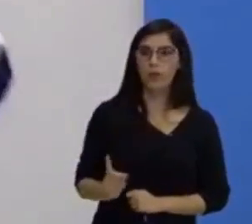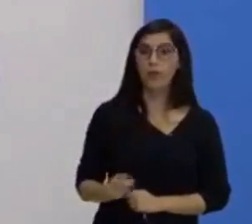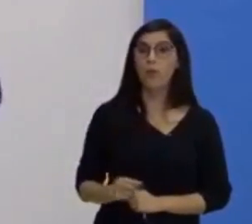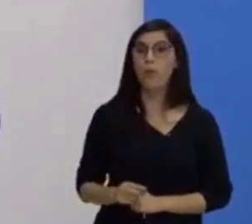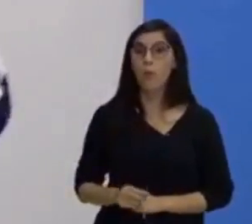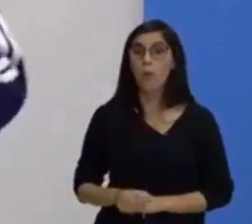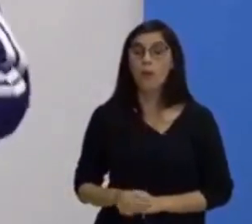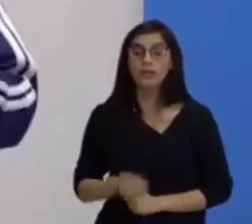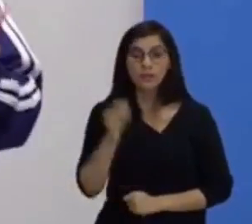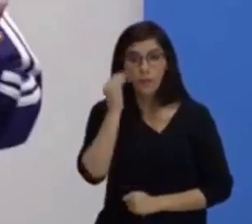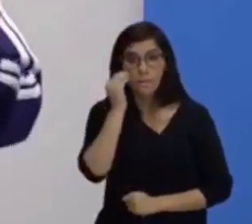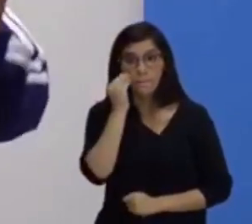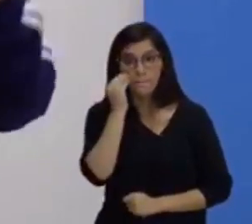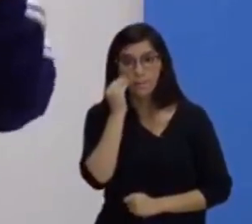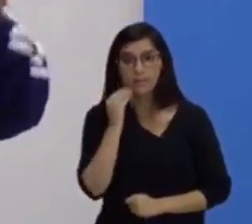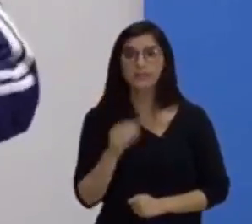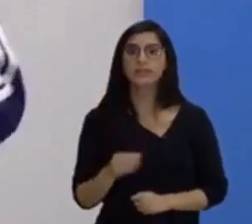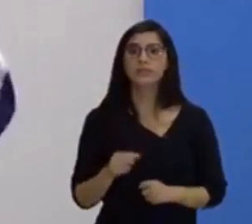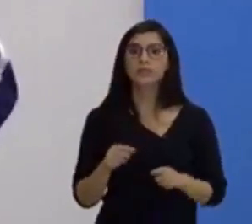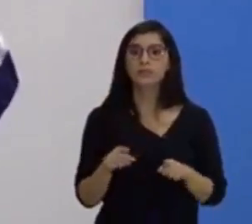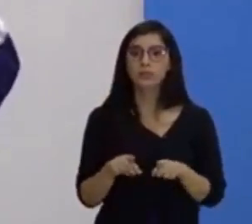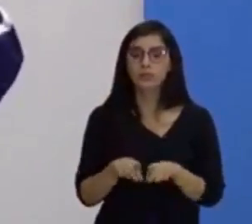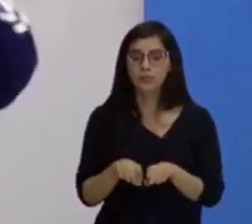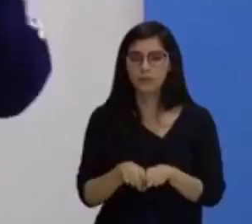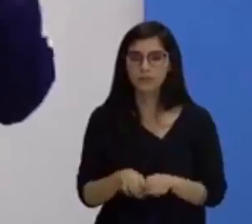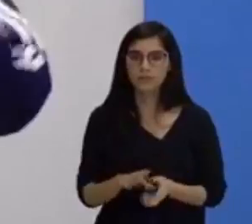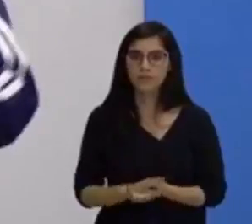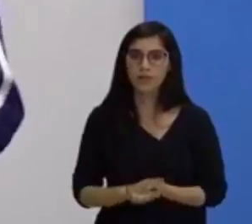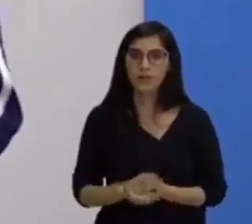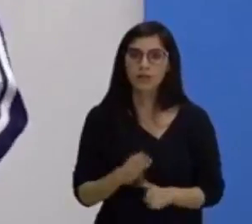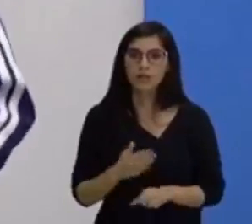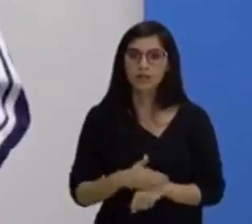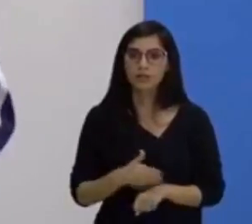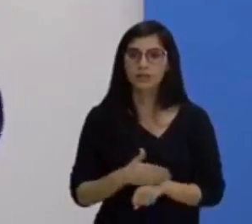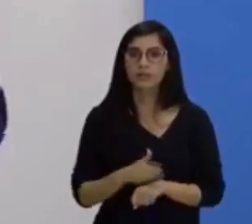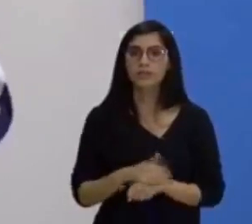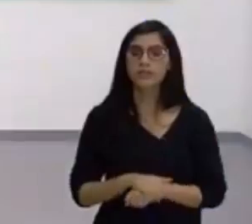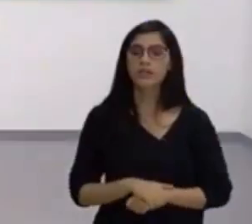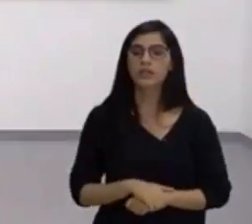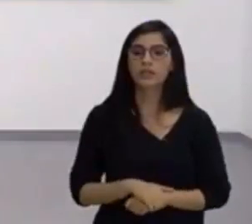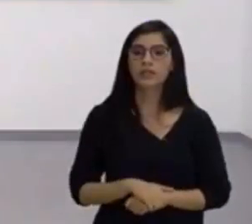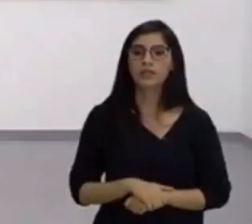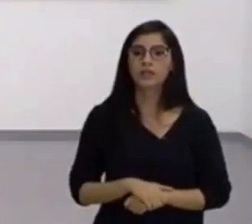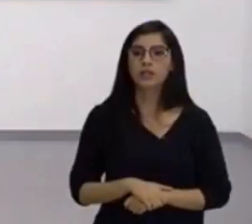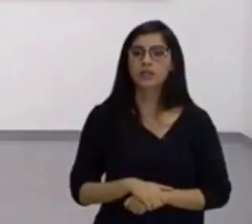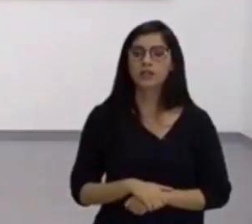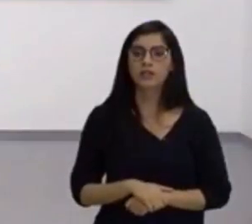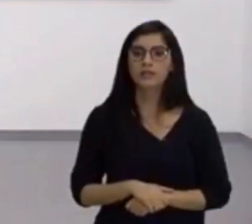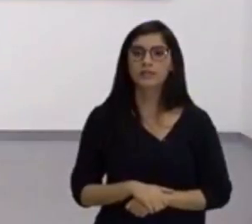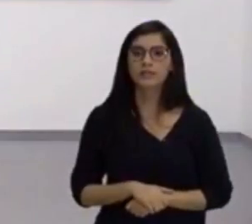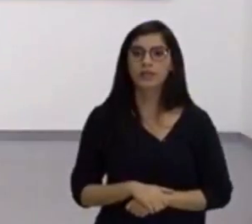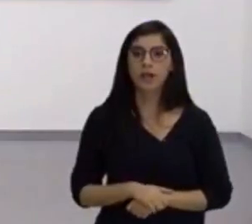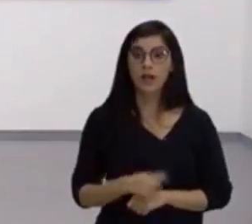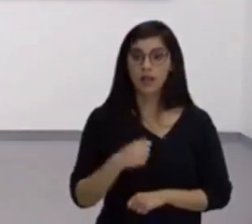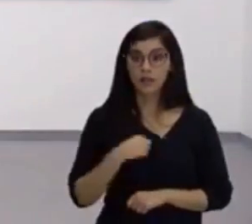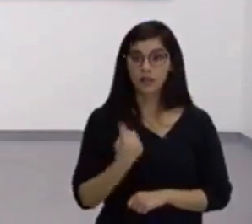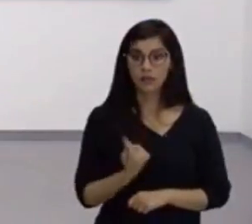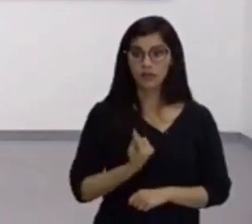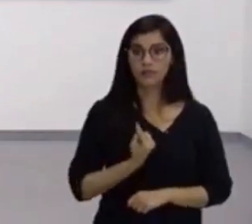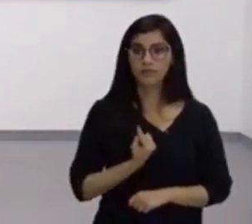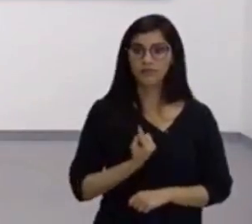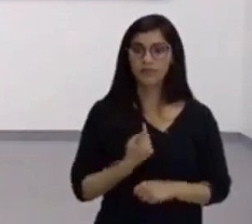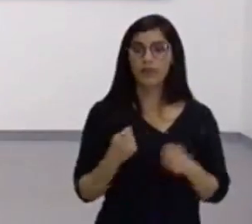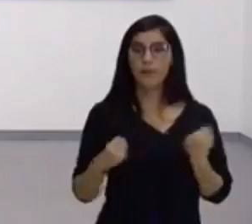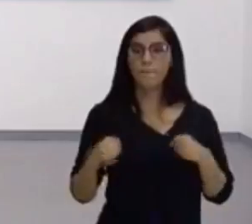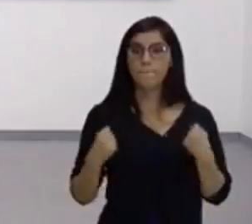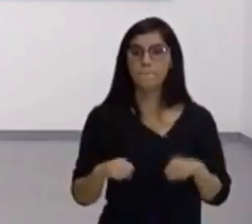também. E como nós podemos treinar agora? Diretor, você pode abrir mais a imagem aqui para mim? Olha só. Eu estou aqui e